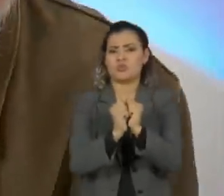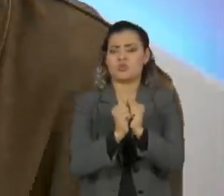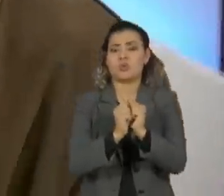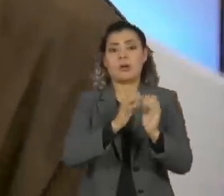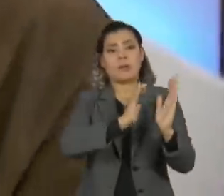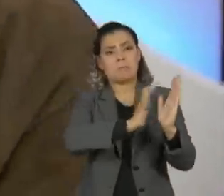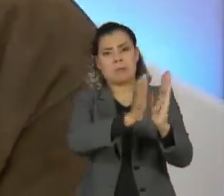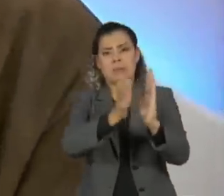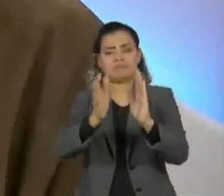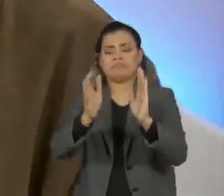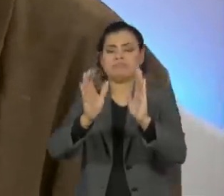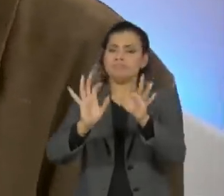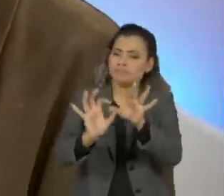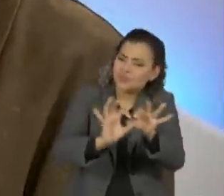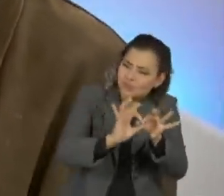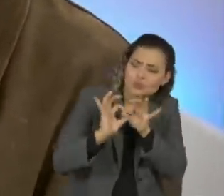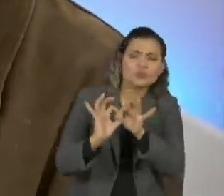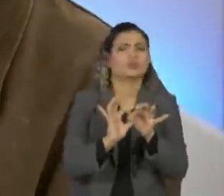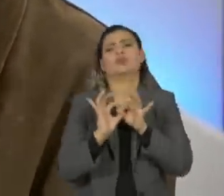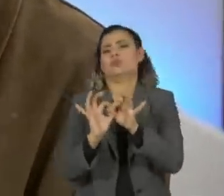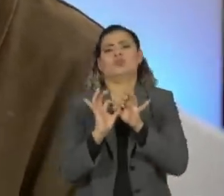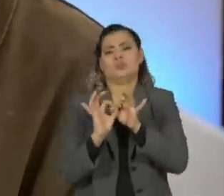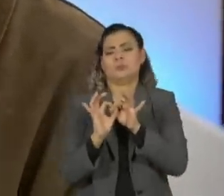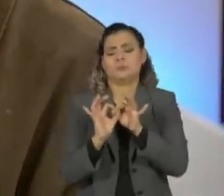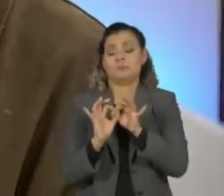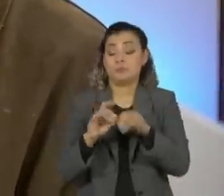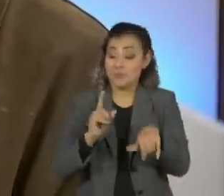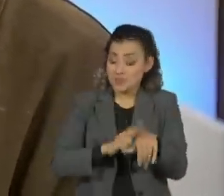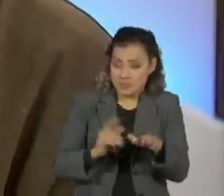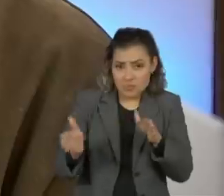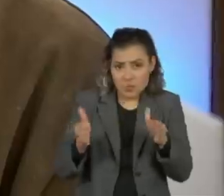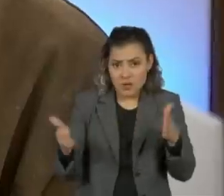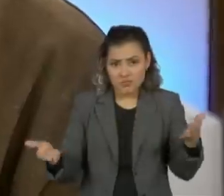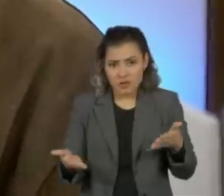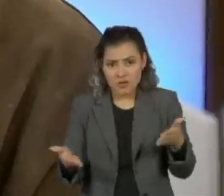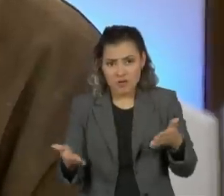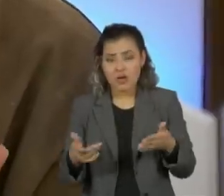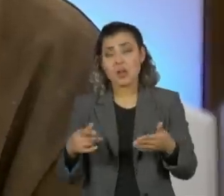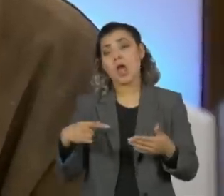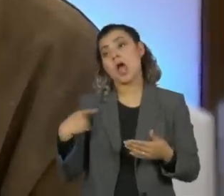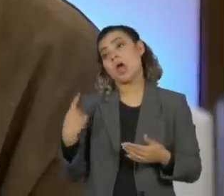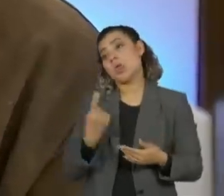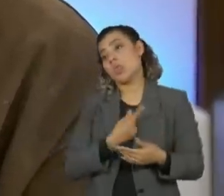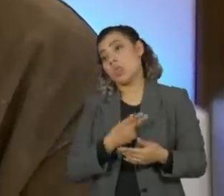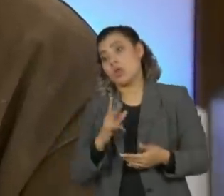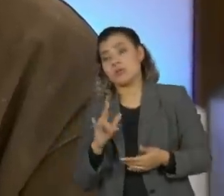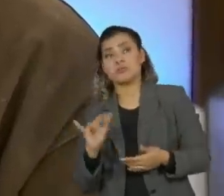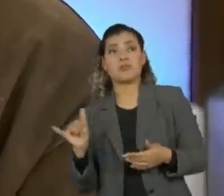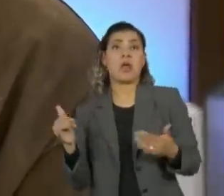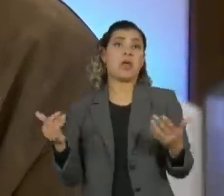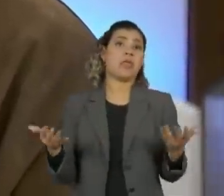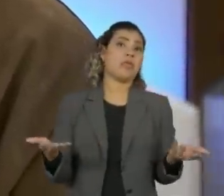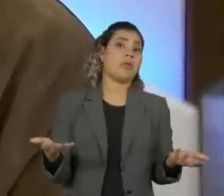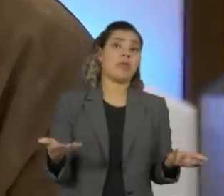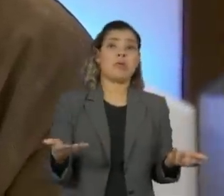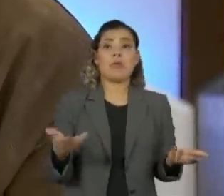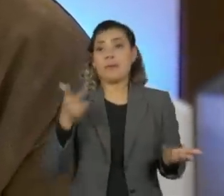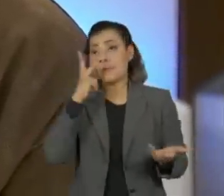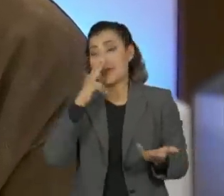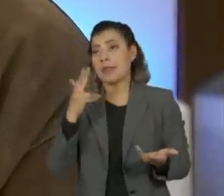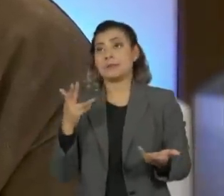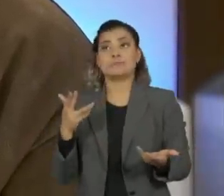suprapartidário, eu acho que esse é o momento, não que a gente vá arrebanhar um banancial